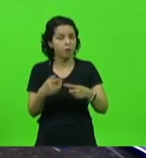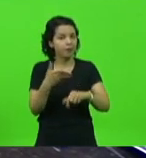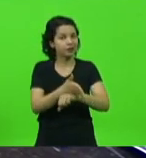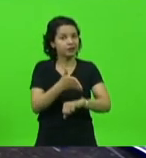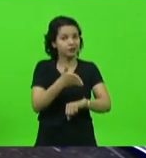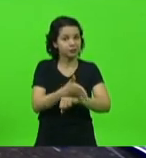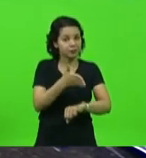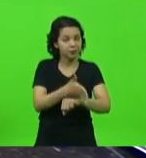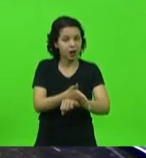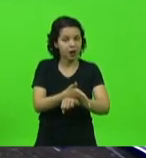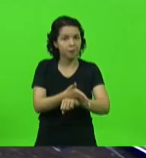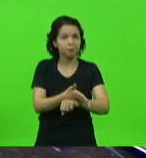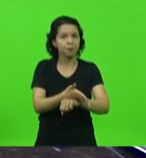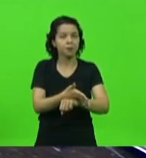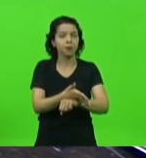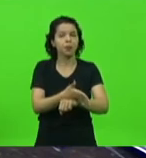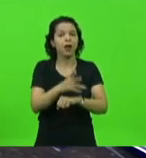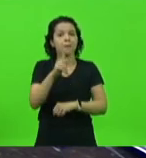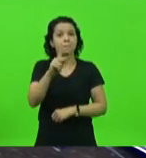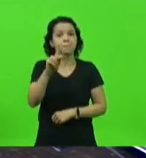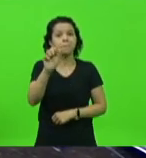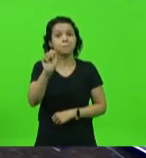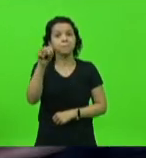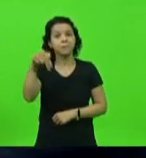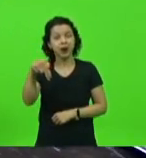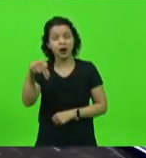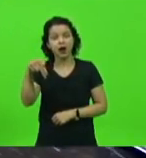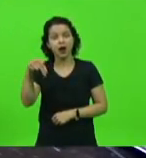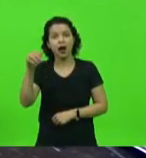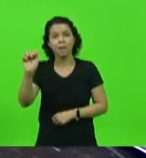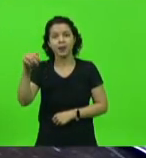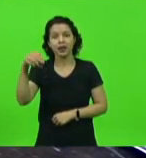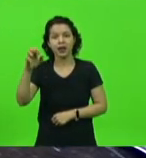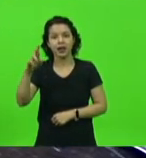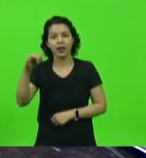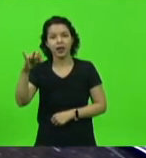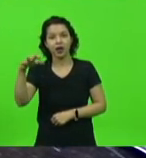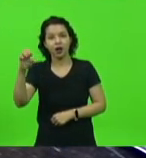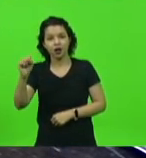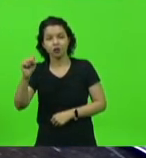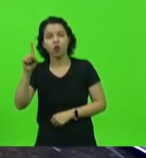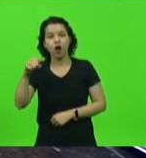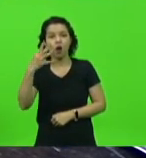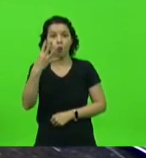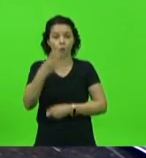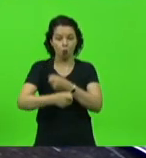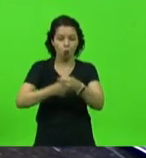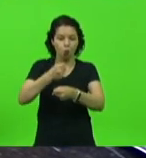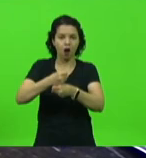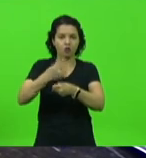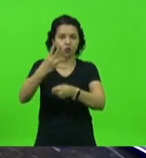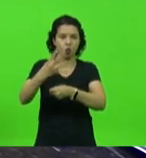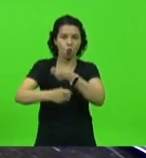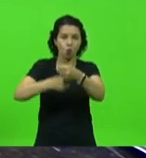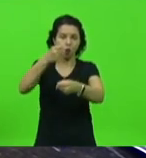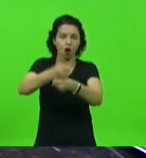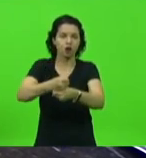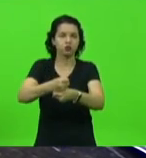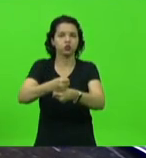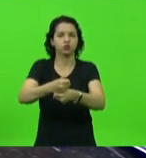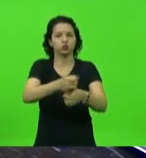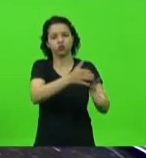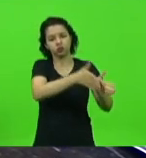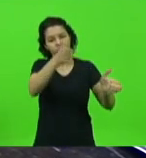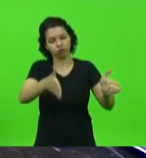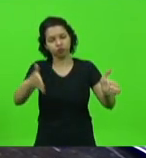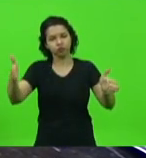do pan-americano que é de quatro em quatro anos. Pan-americano de quatro em quatro anos. Ou seja,